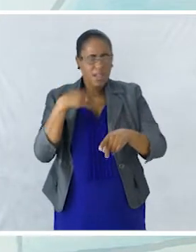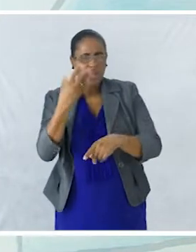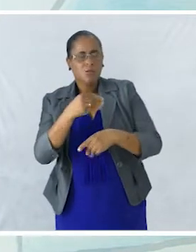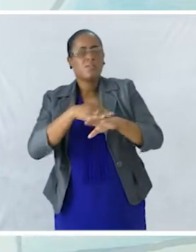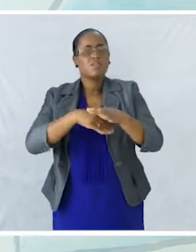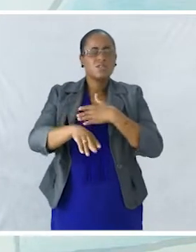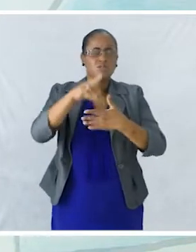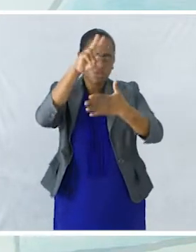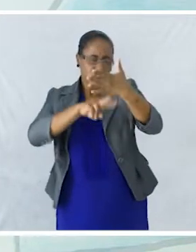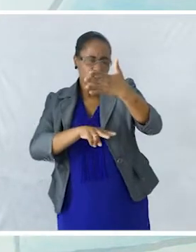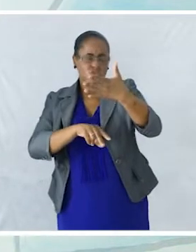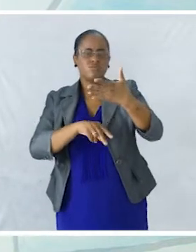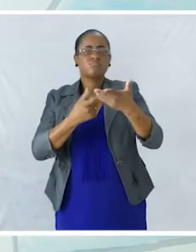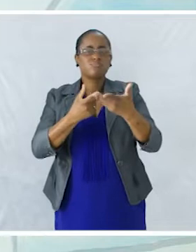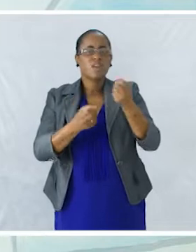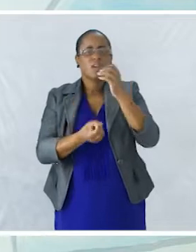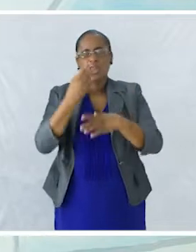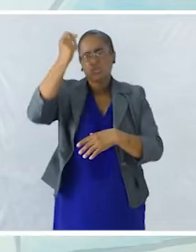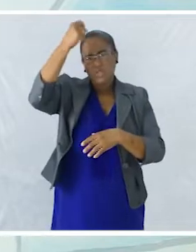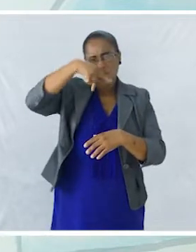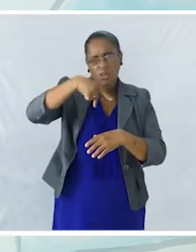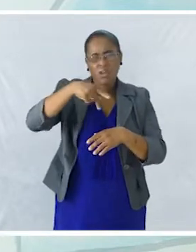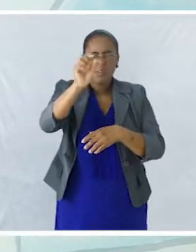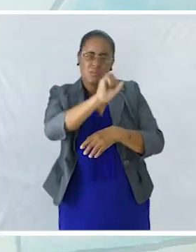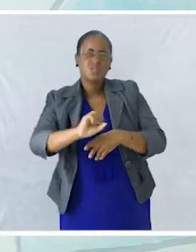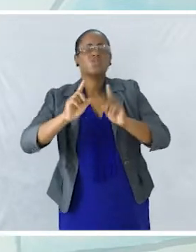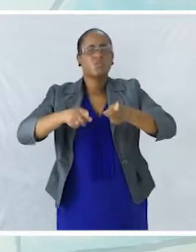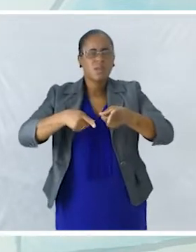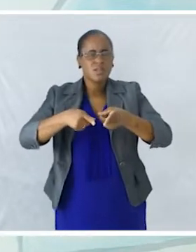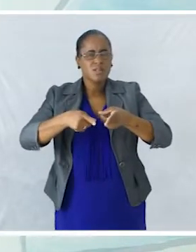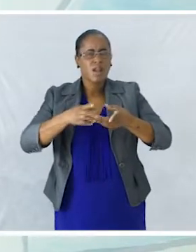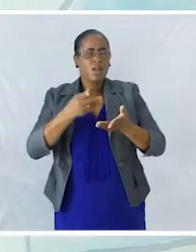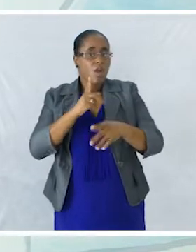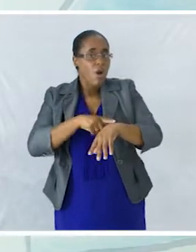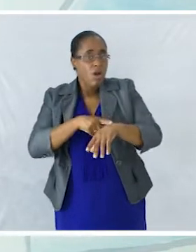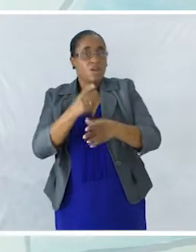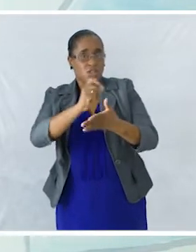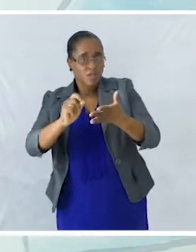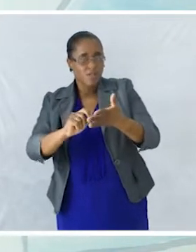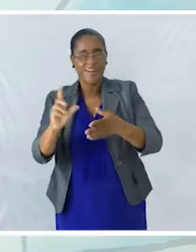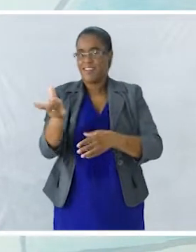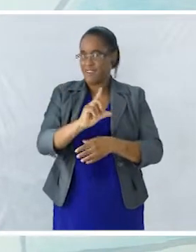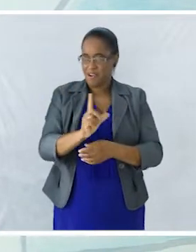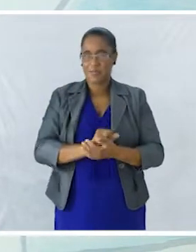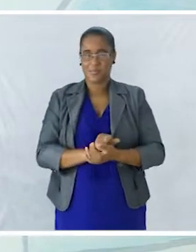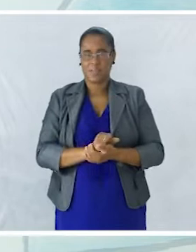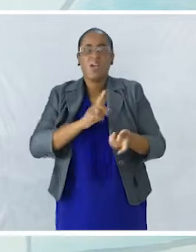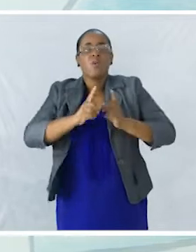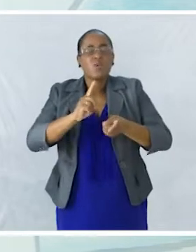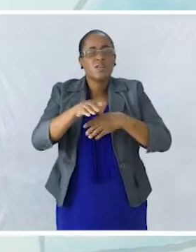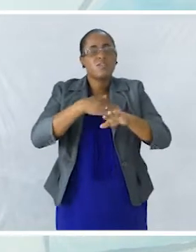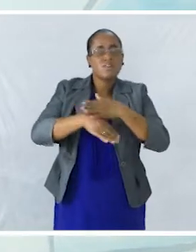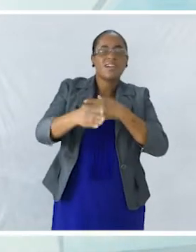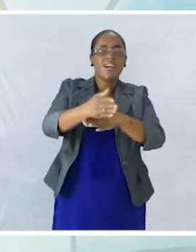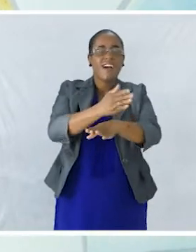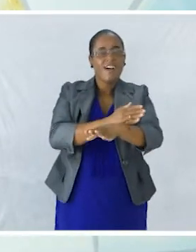criar uma história Vocês começam logo a escrever? Não Muito bem O que é que é suposto fazer antes de